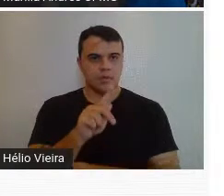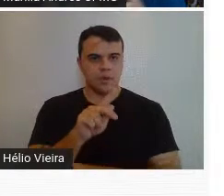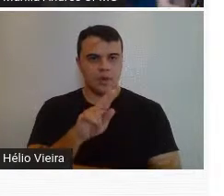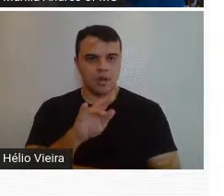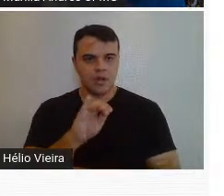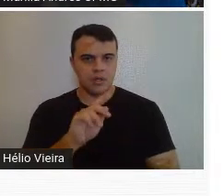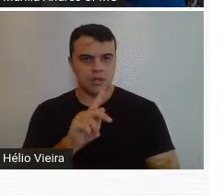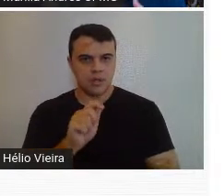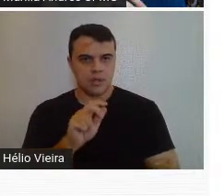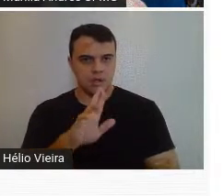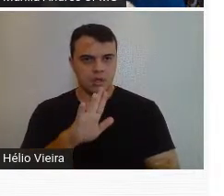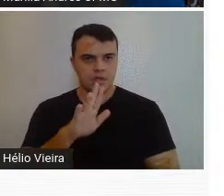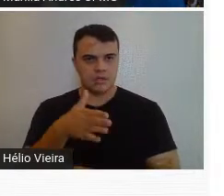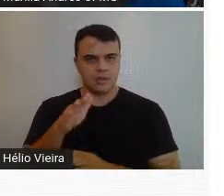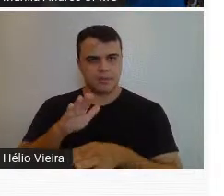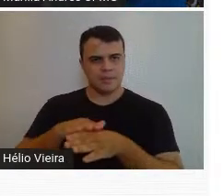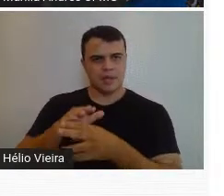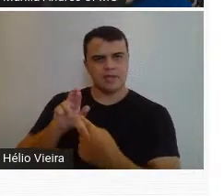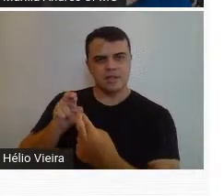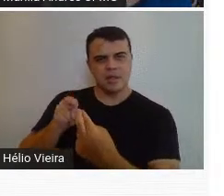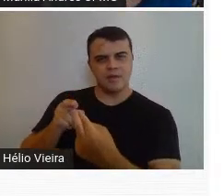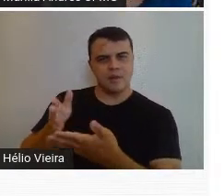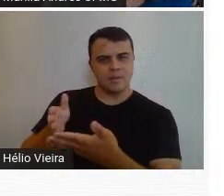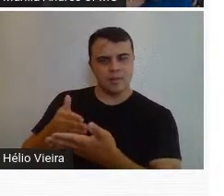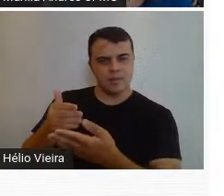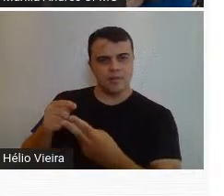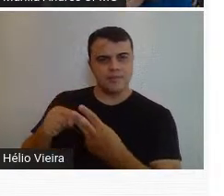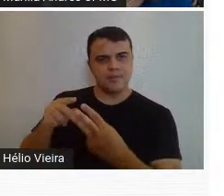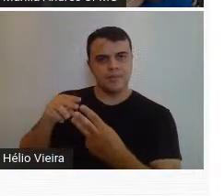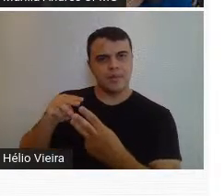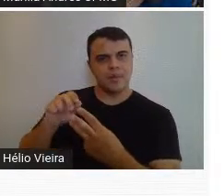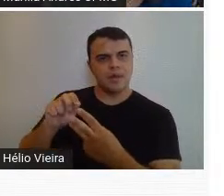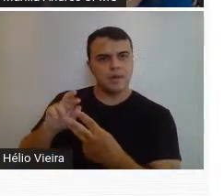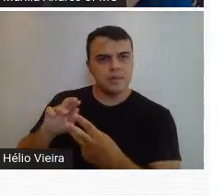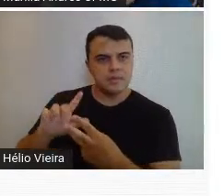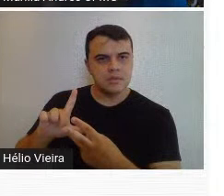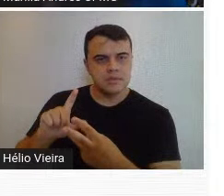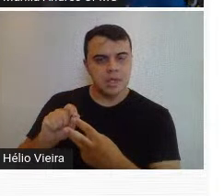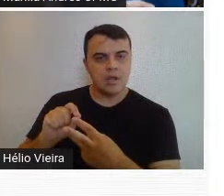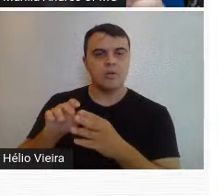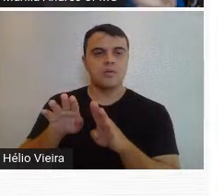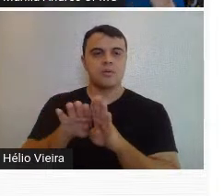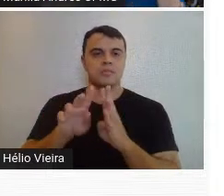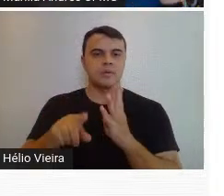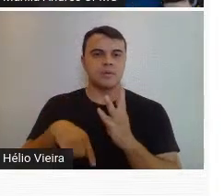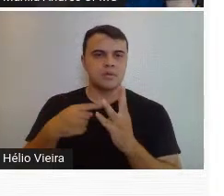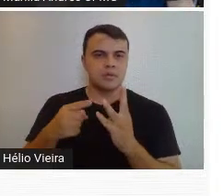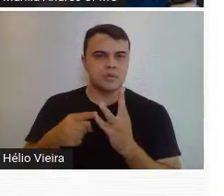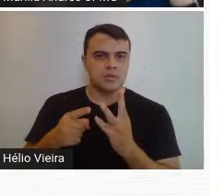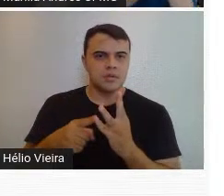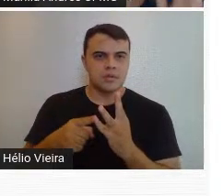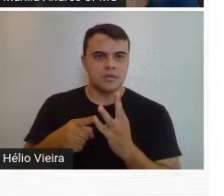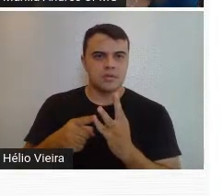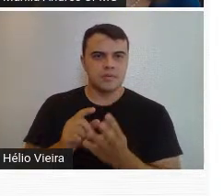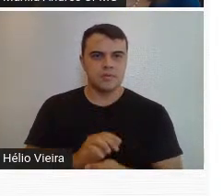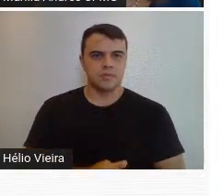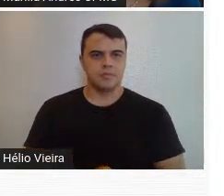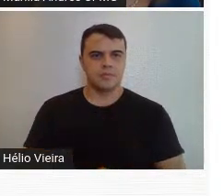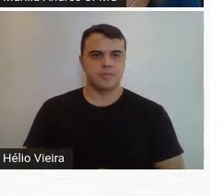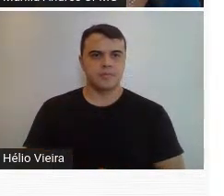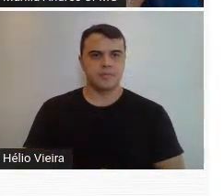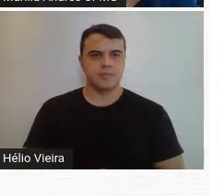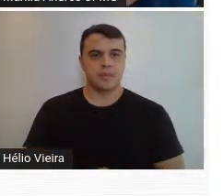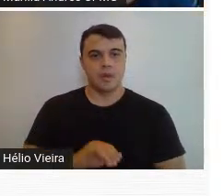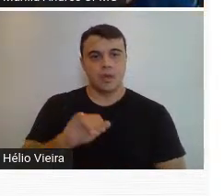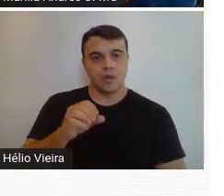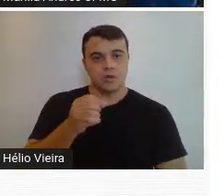mais biográficos, do Marcelo Bortolotti e do... vou colocar... e